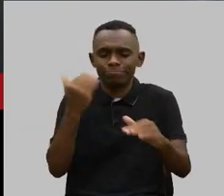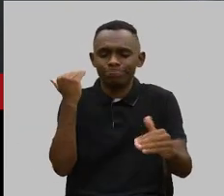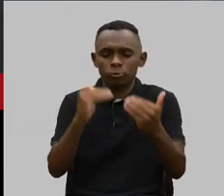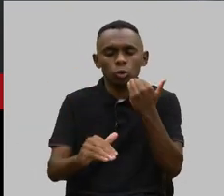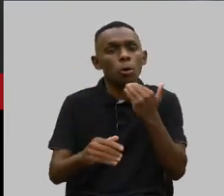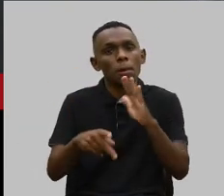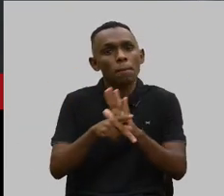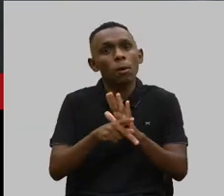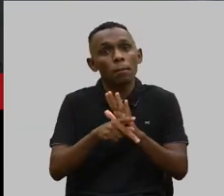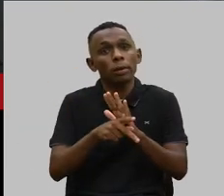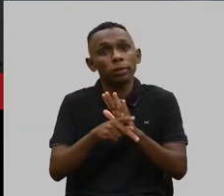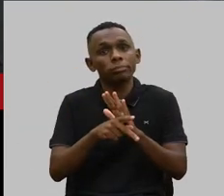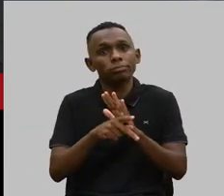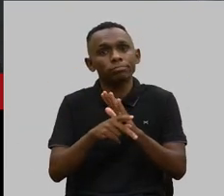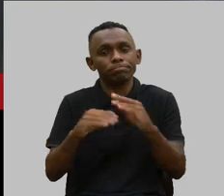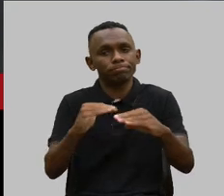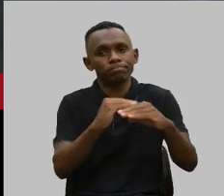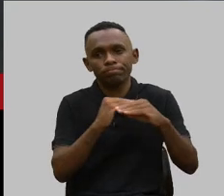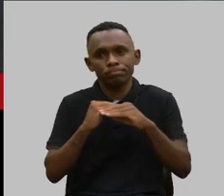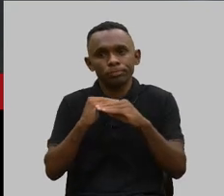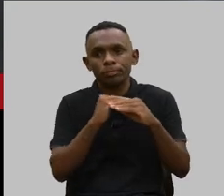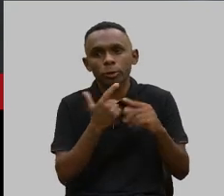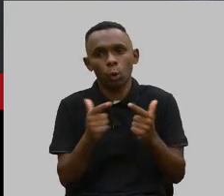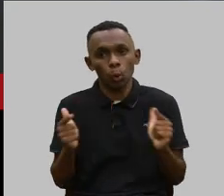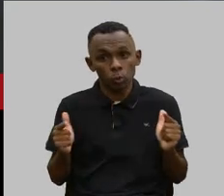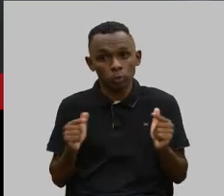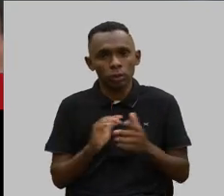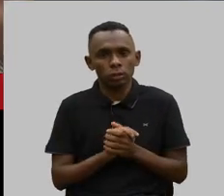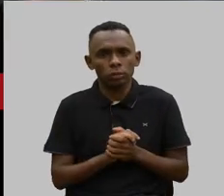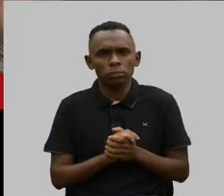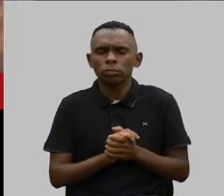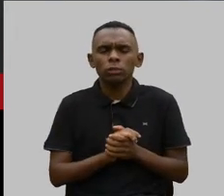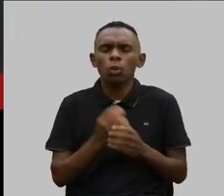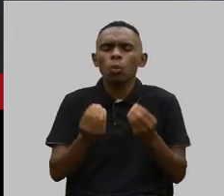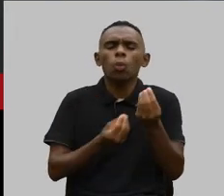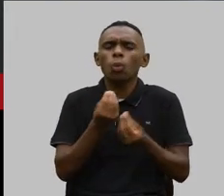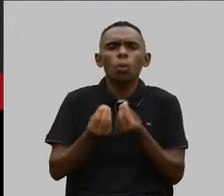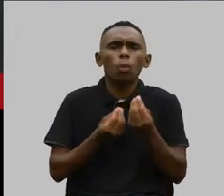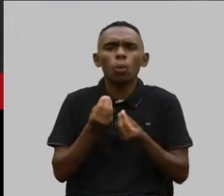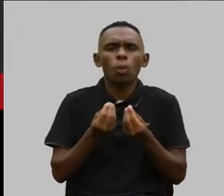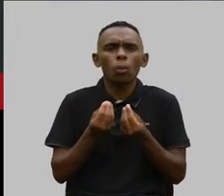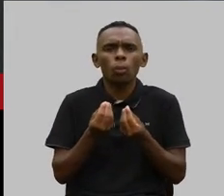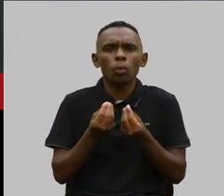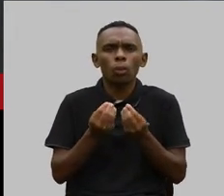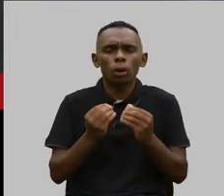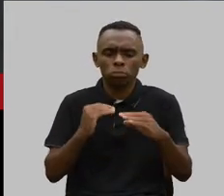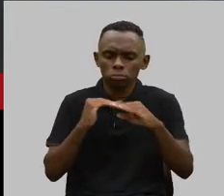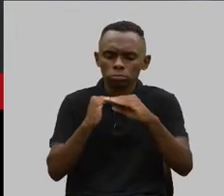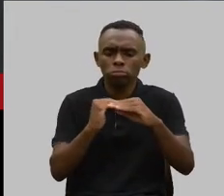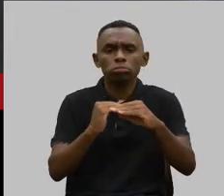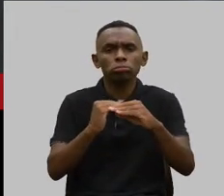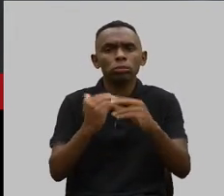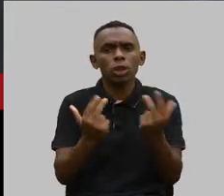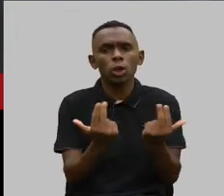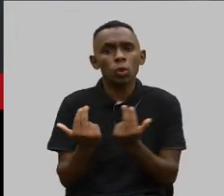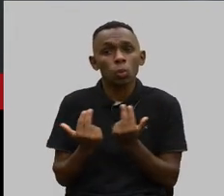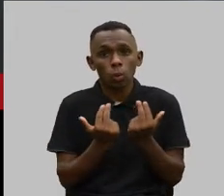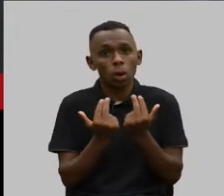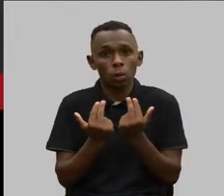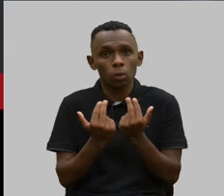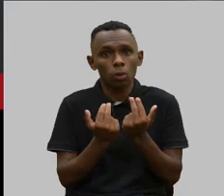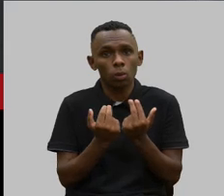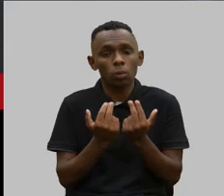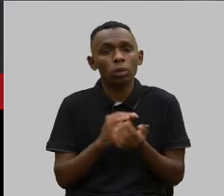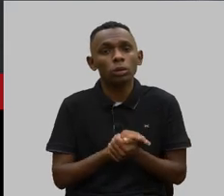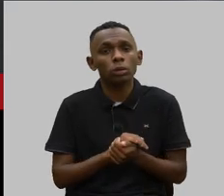-fé e com a equidade. Boa-fé. O que é boa-fé de um contrato? A boa-fé de um